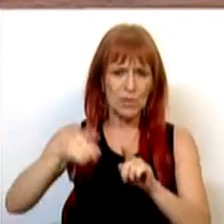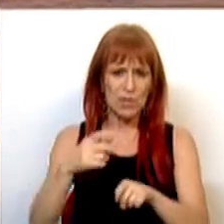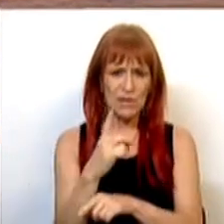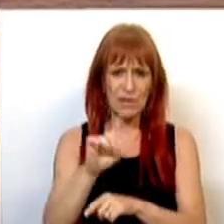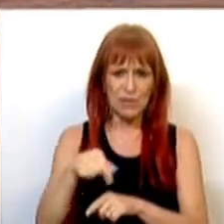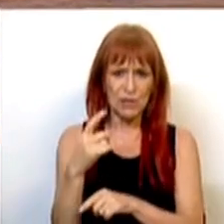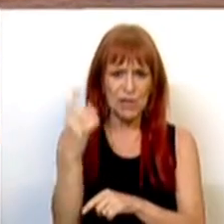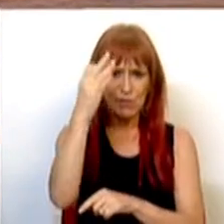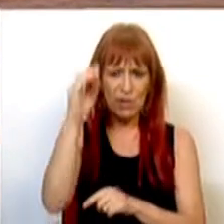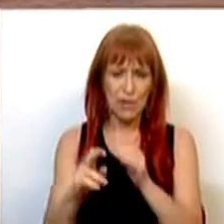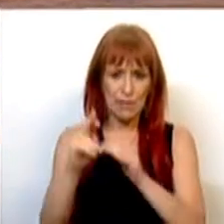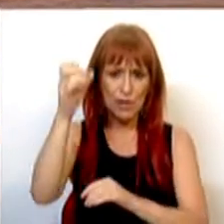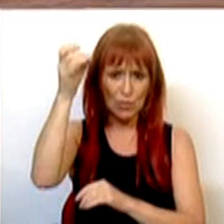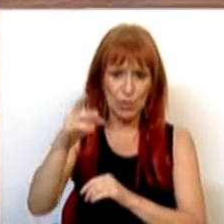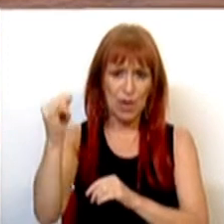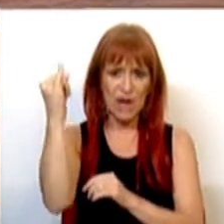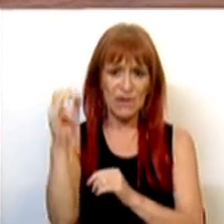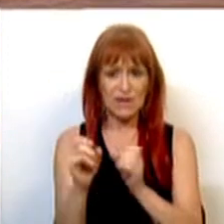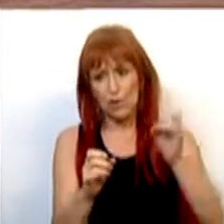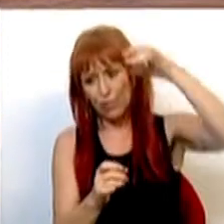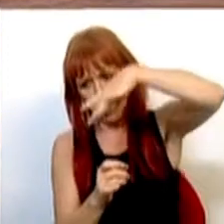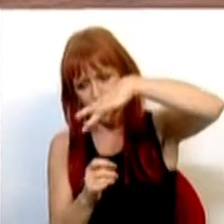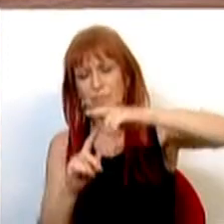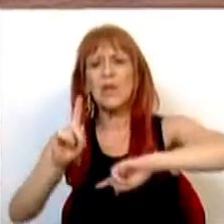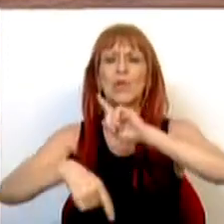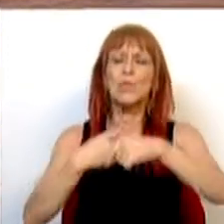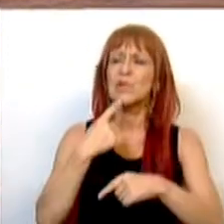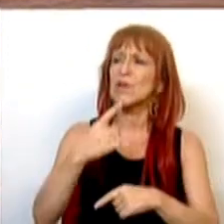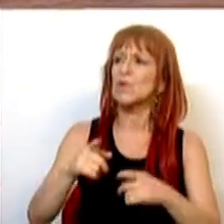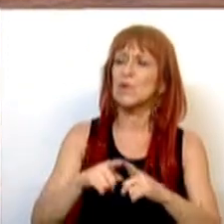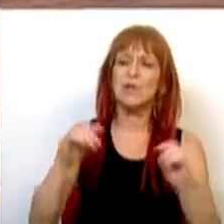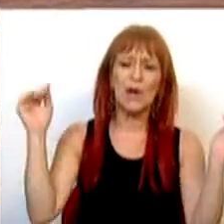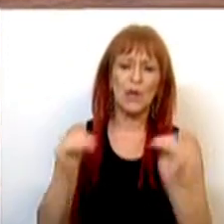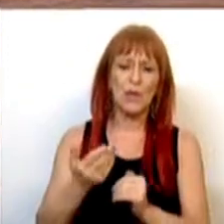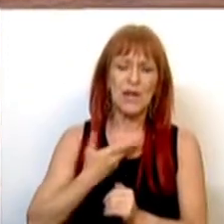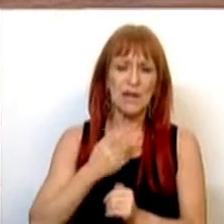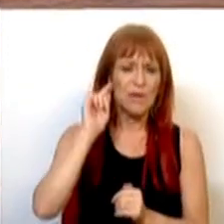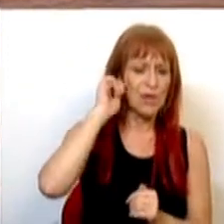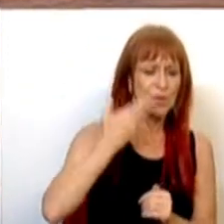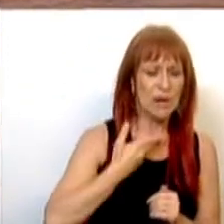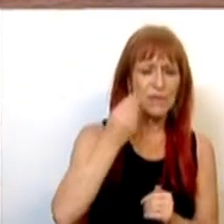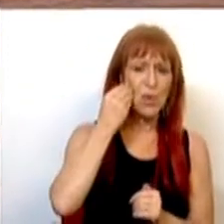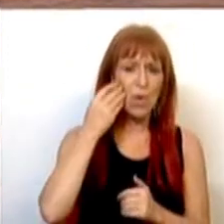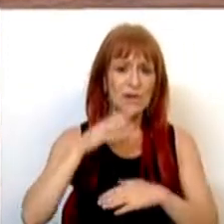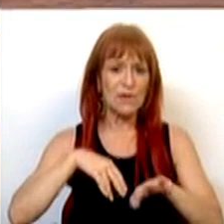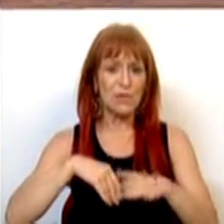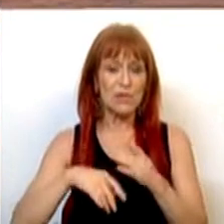,6%, aumento superior à inflação. Depois passaram a argumentar que a redução da dívida e do déficit se irá